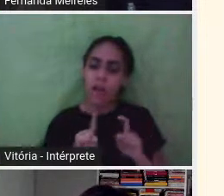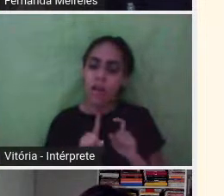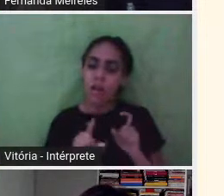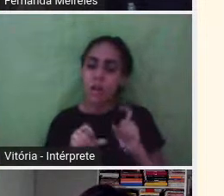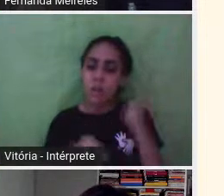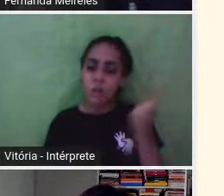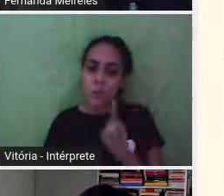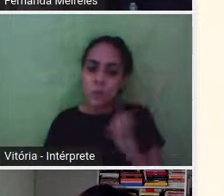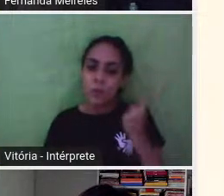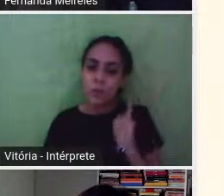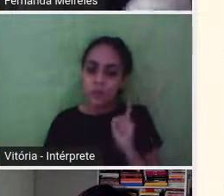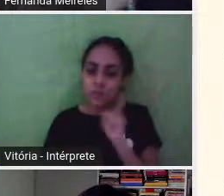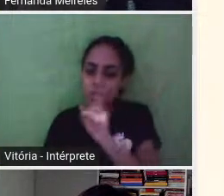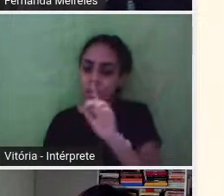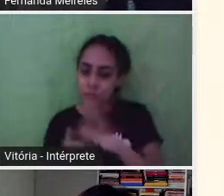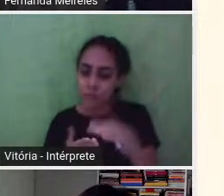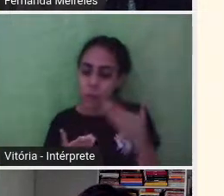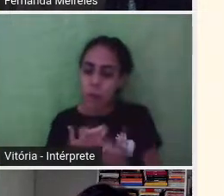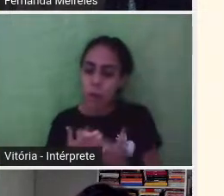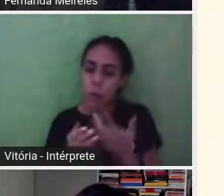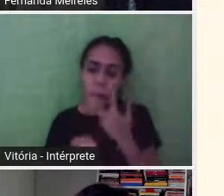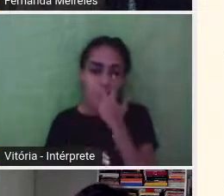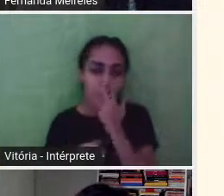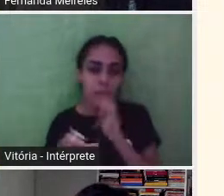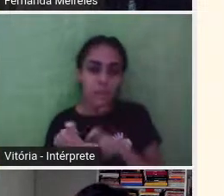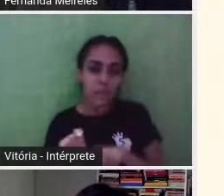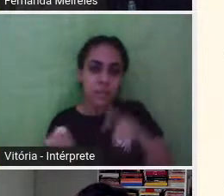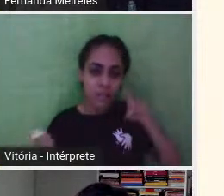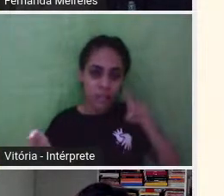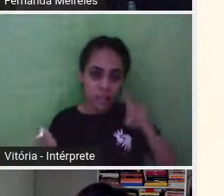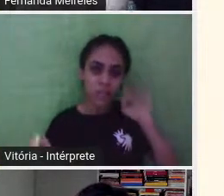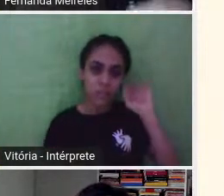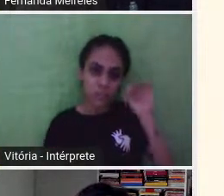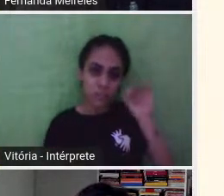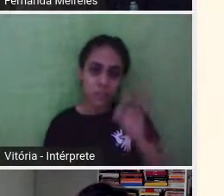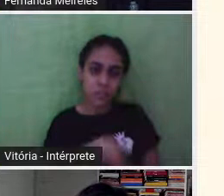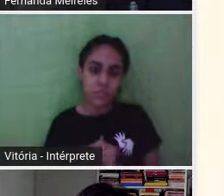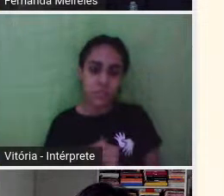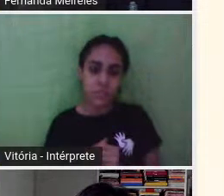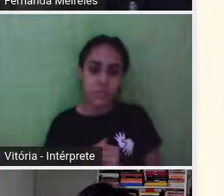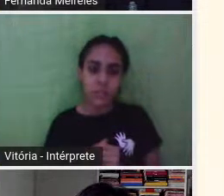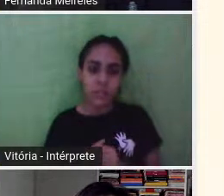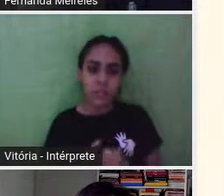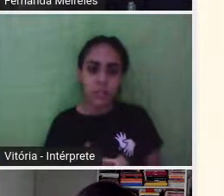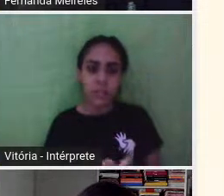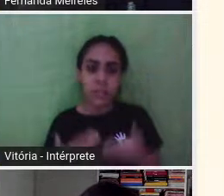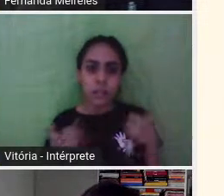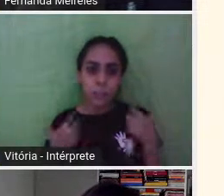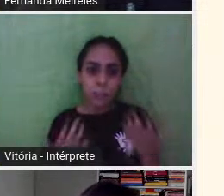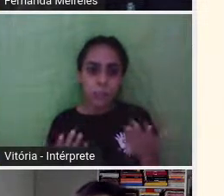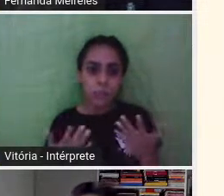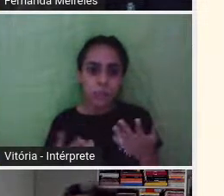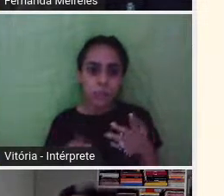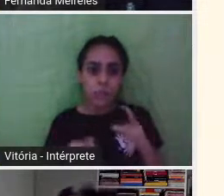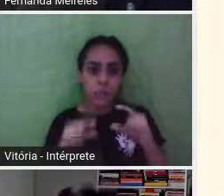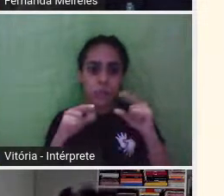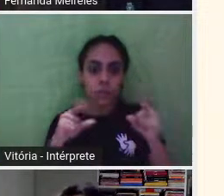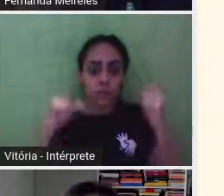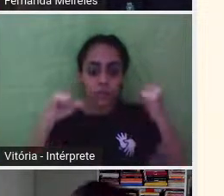E aí, aqui, essa citação é quando ela, né, tem a primeira filha,